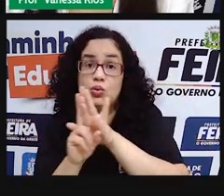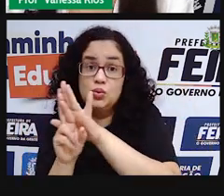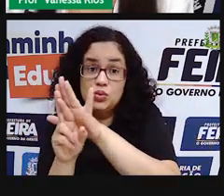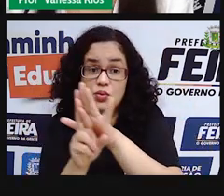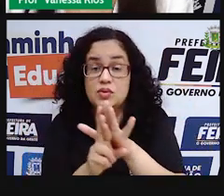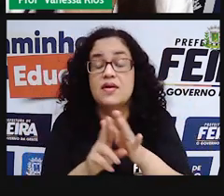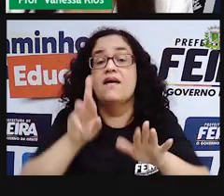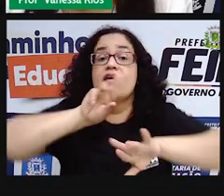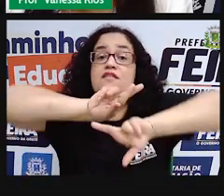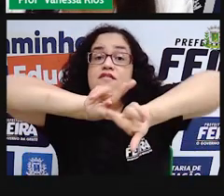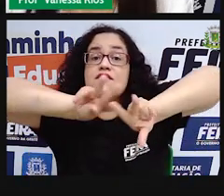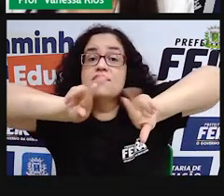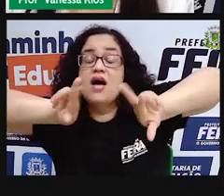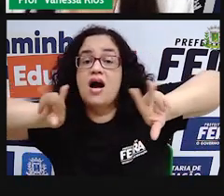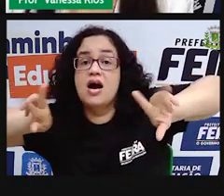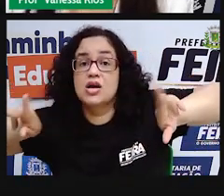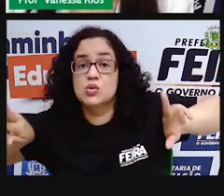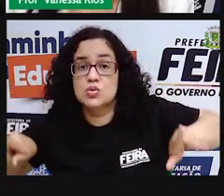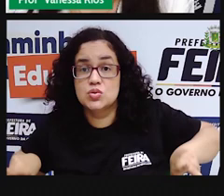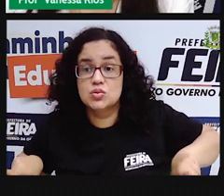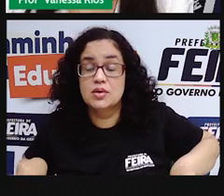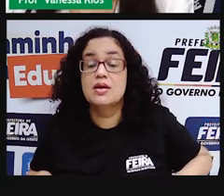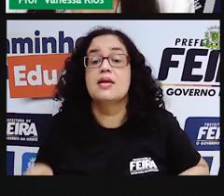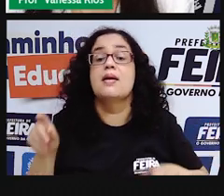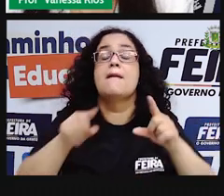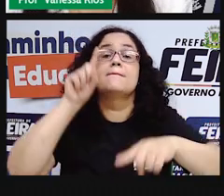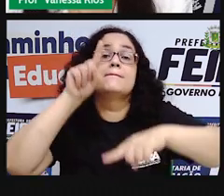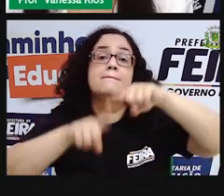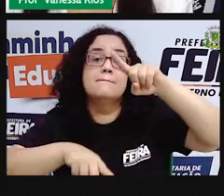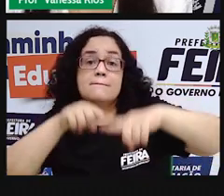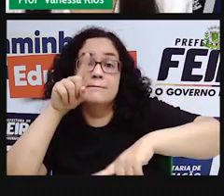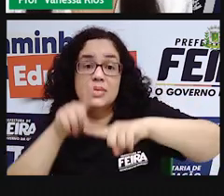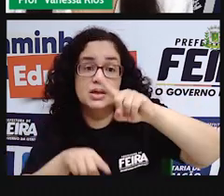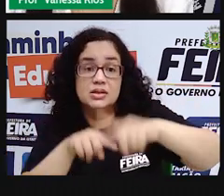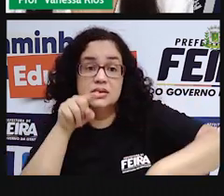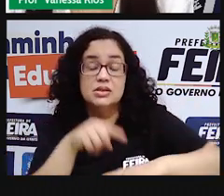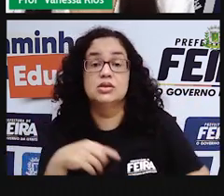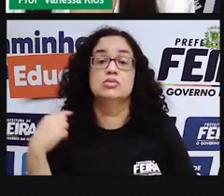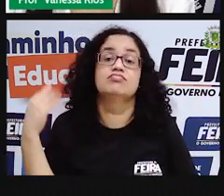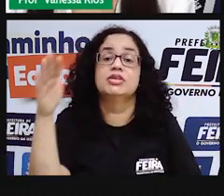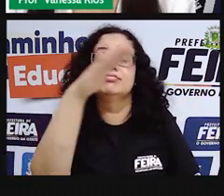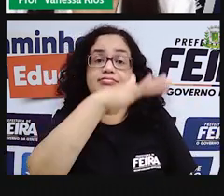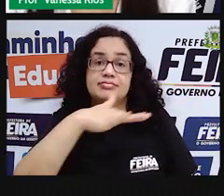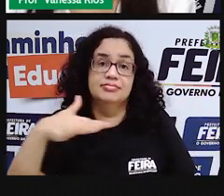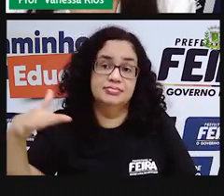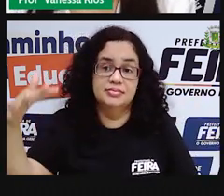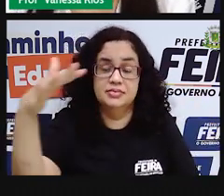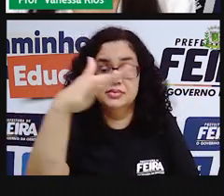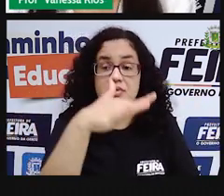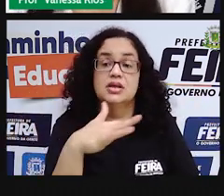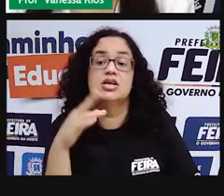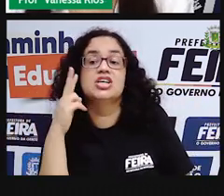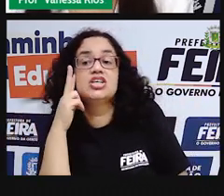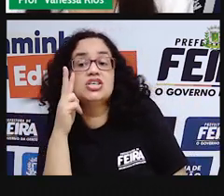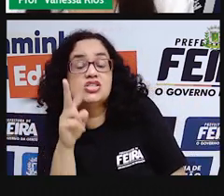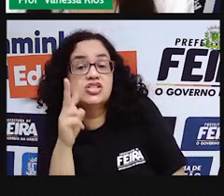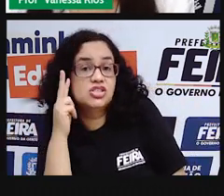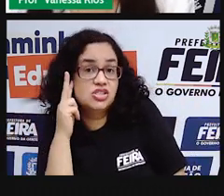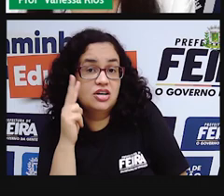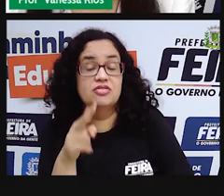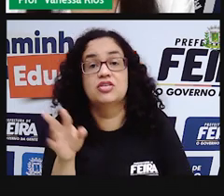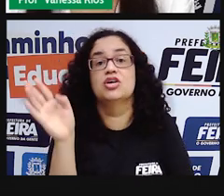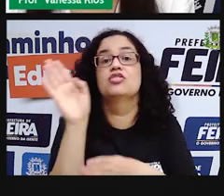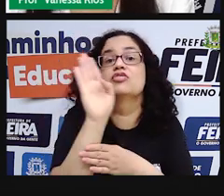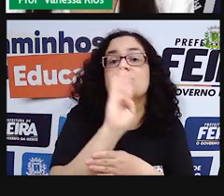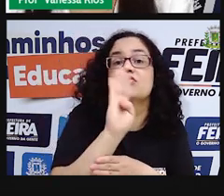diversidade enorme de materiais que a gente tem ao nosso redor. A gente já vem aí, né, em videoaulas